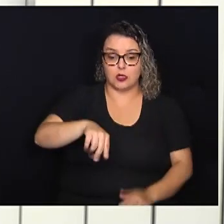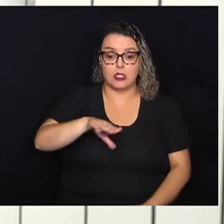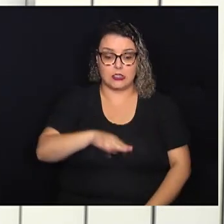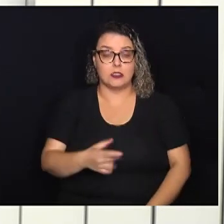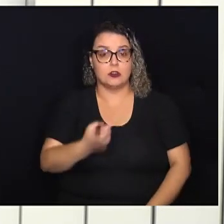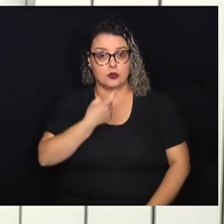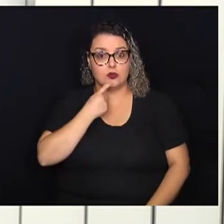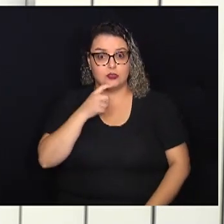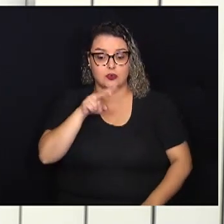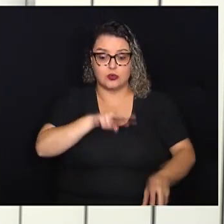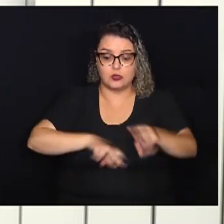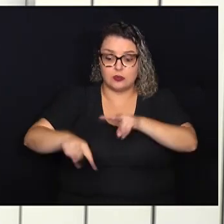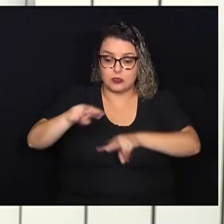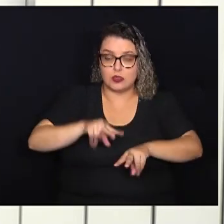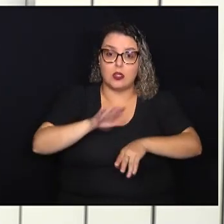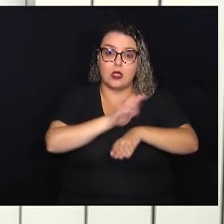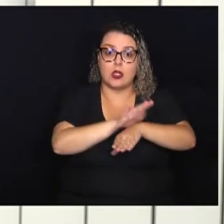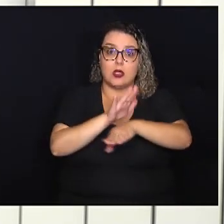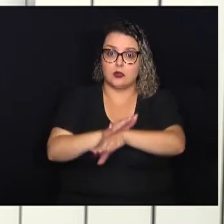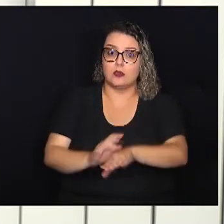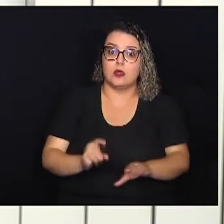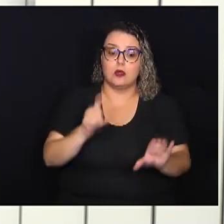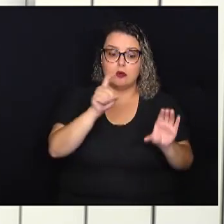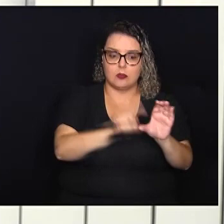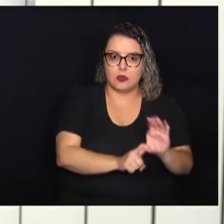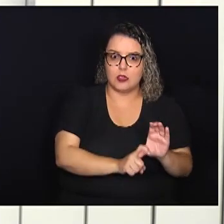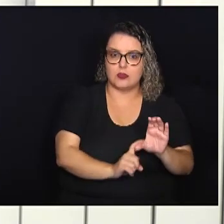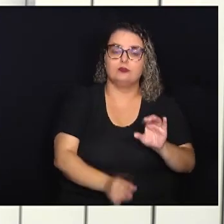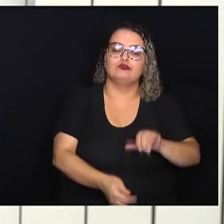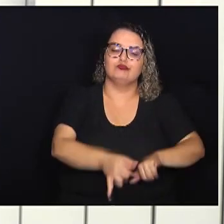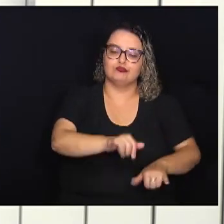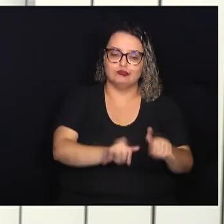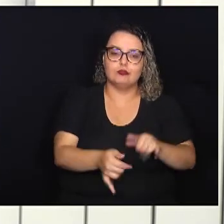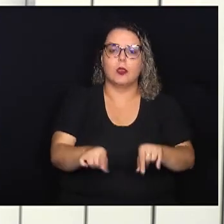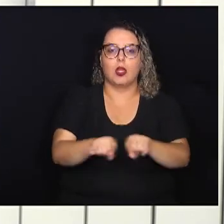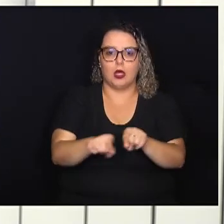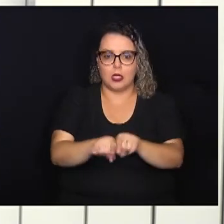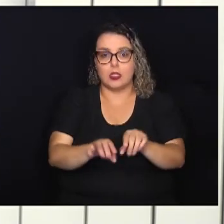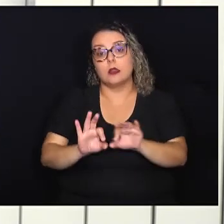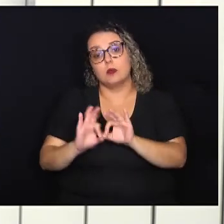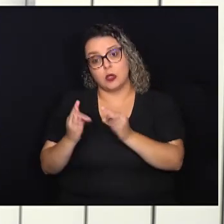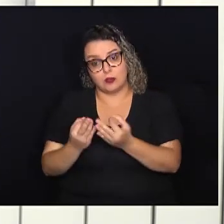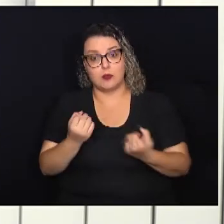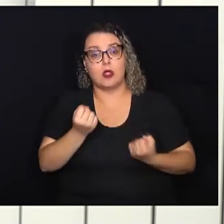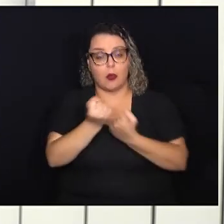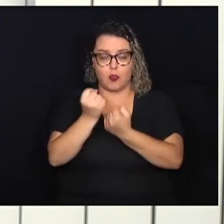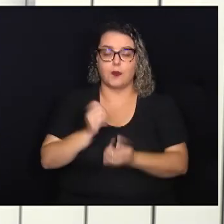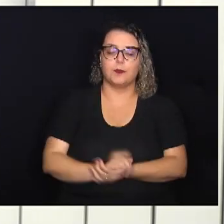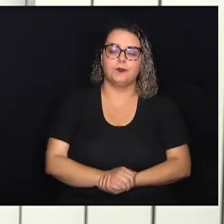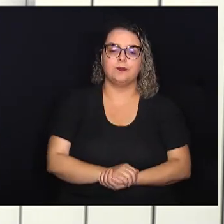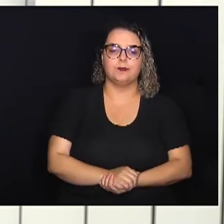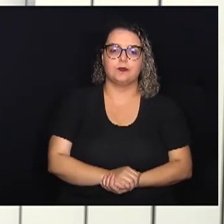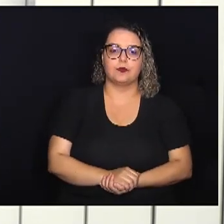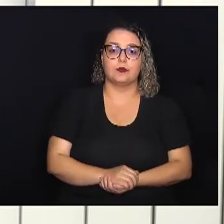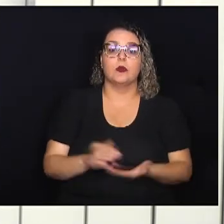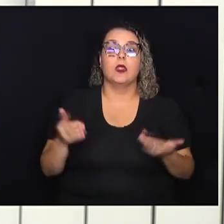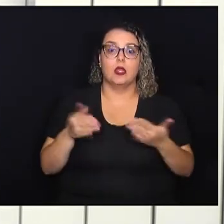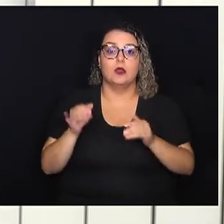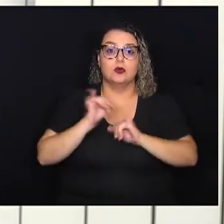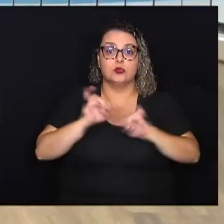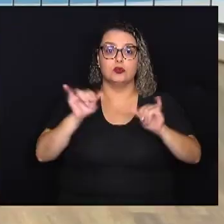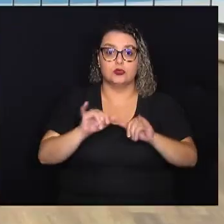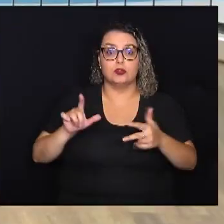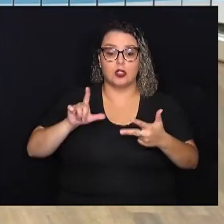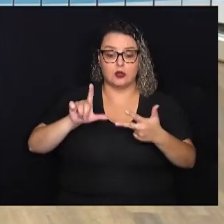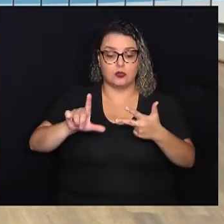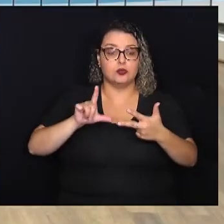visam auxiliar dependentes químicos e também os seus familiares. Vamos agora às notícias do